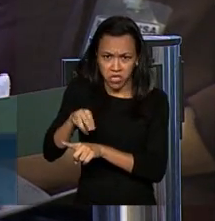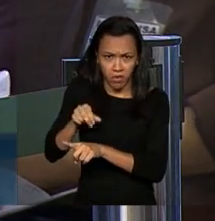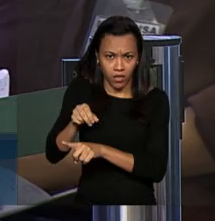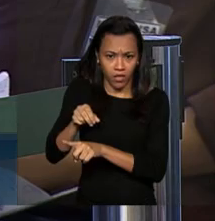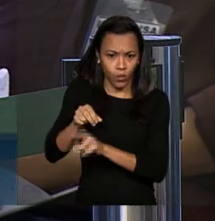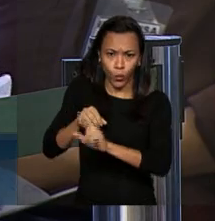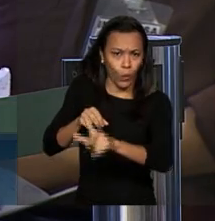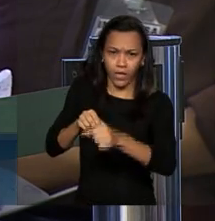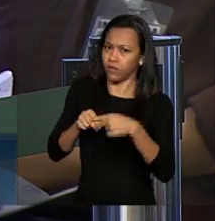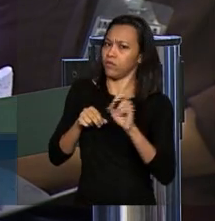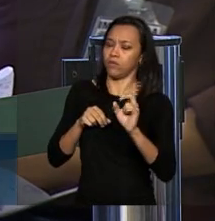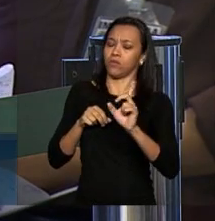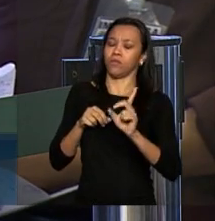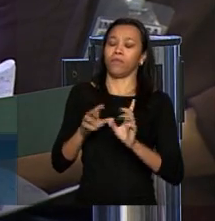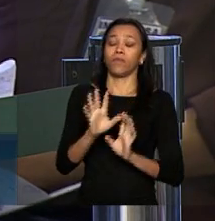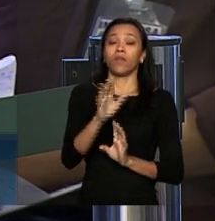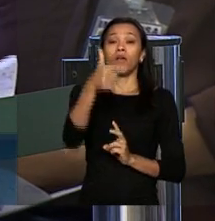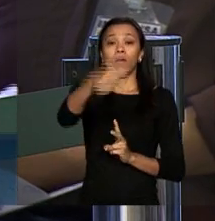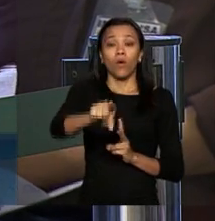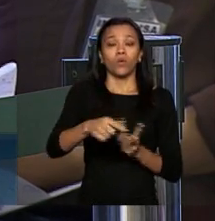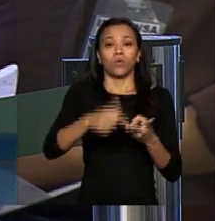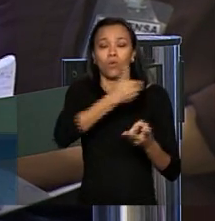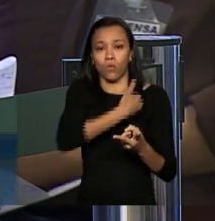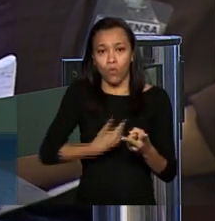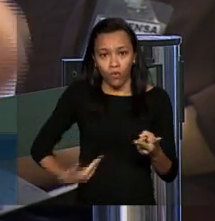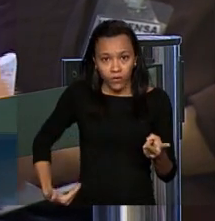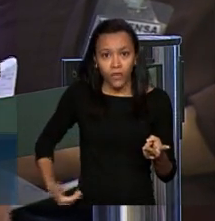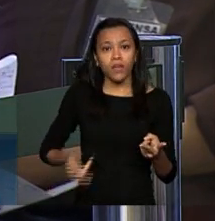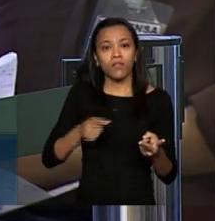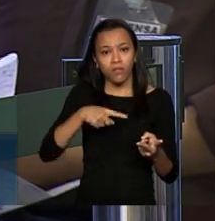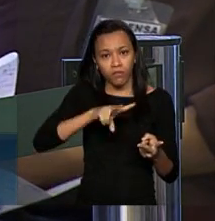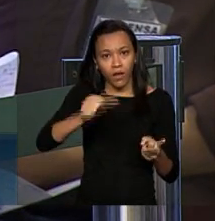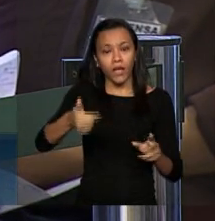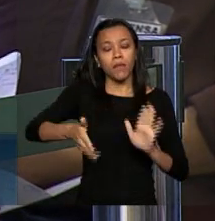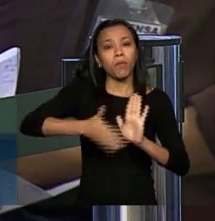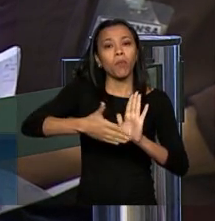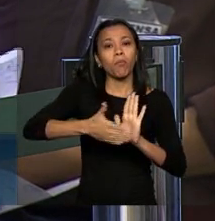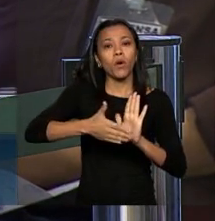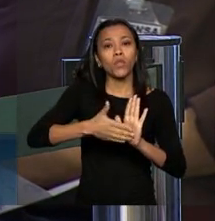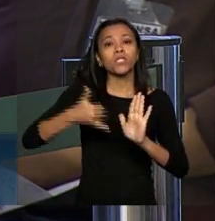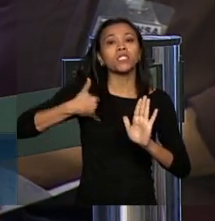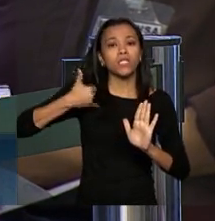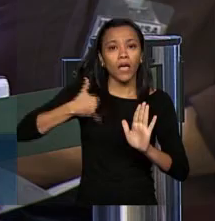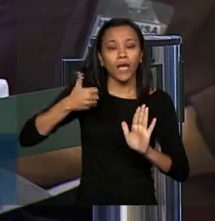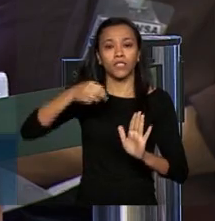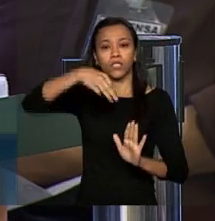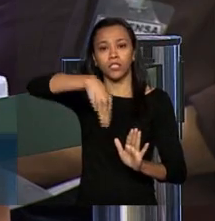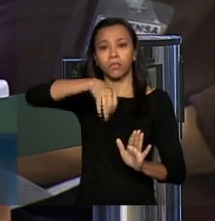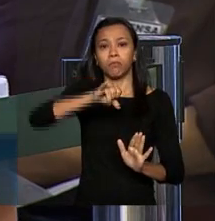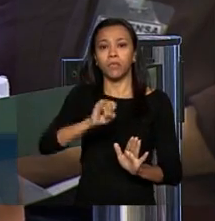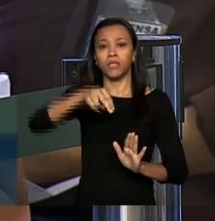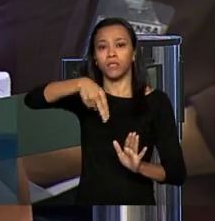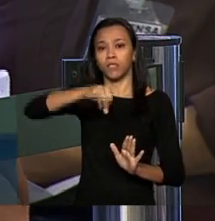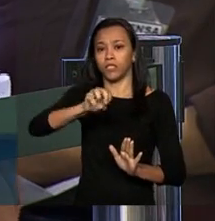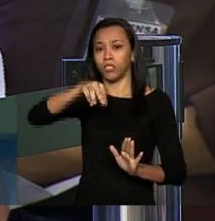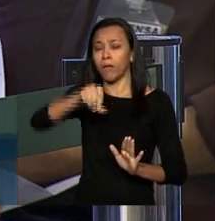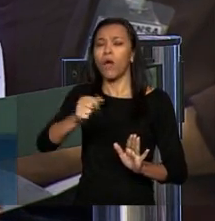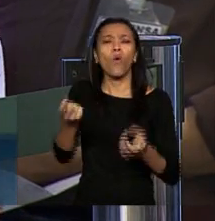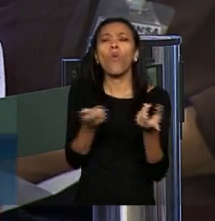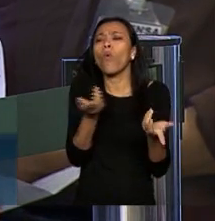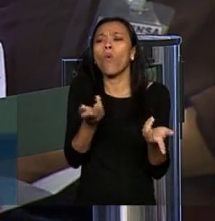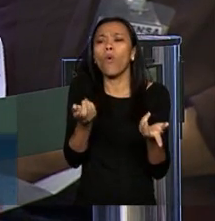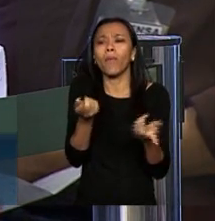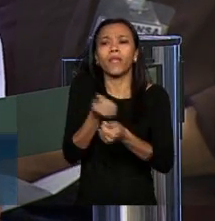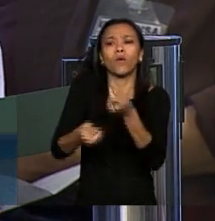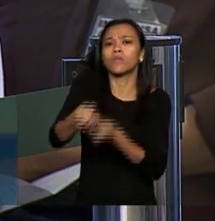o governo ele vai levar a proposta de idade mínima para esse fórum como que está a negociação com as centrais sindicais que